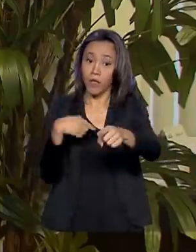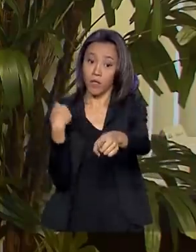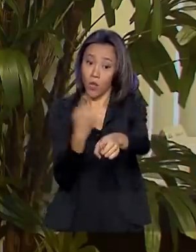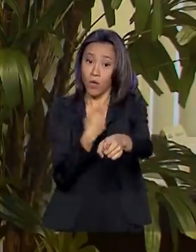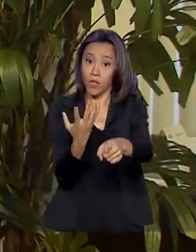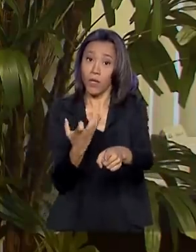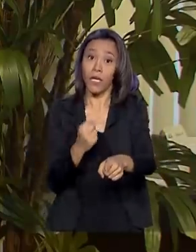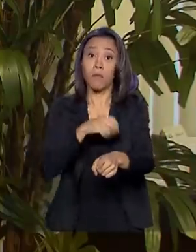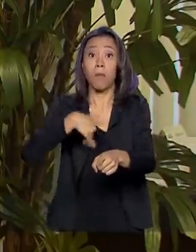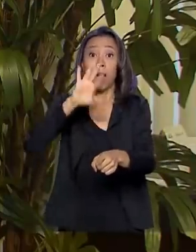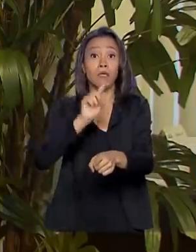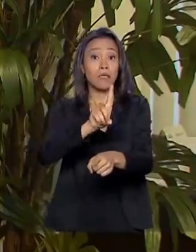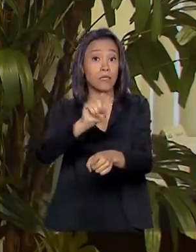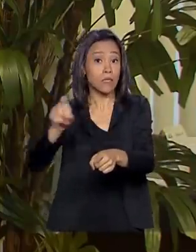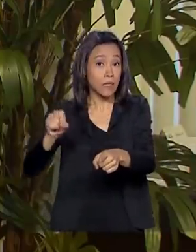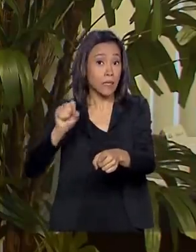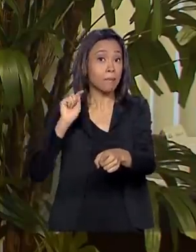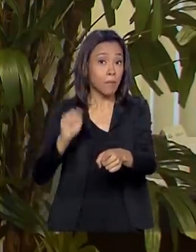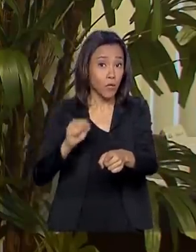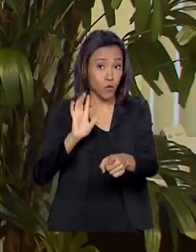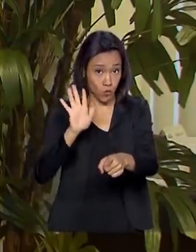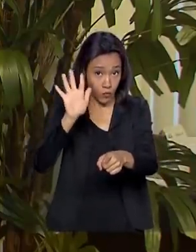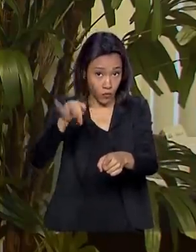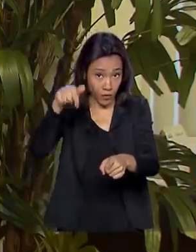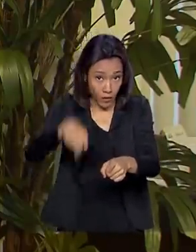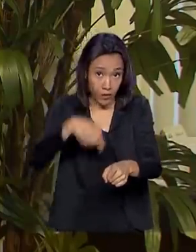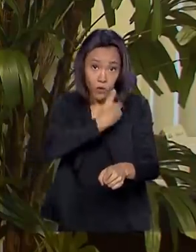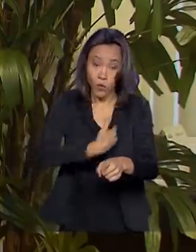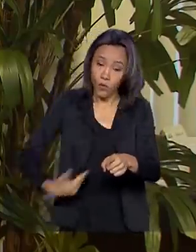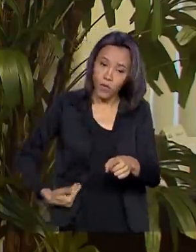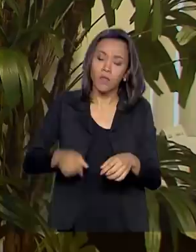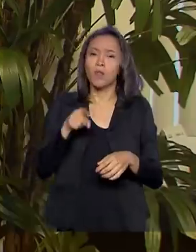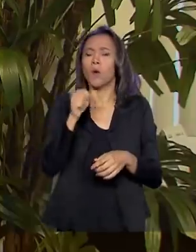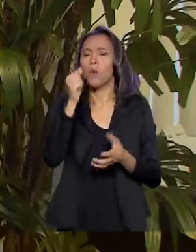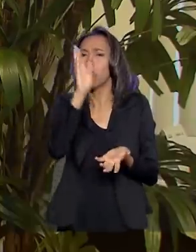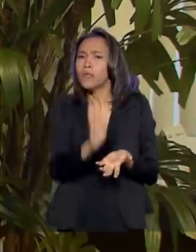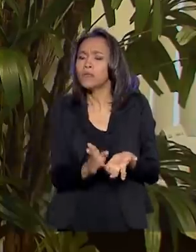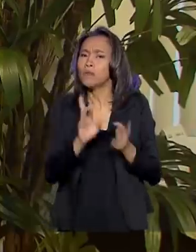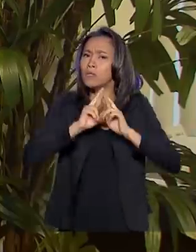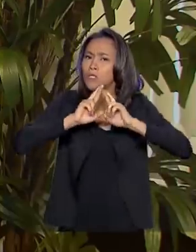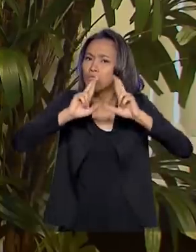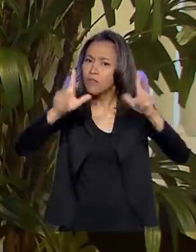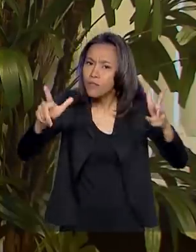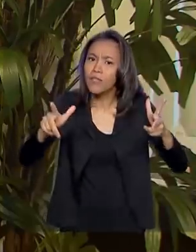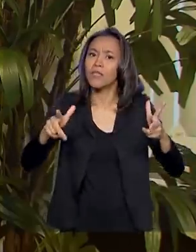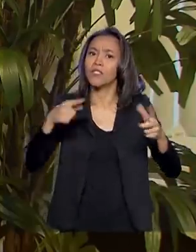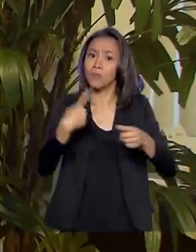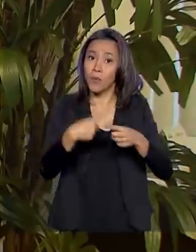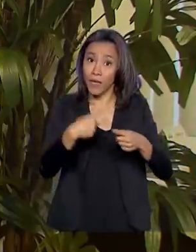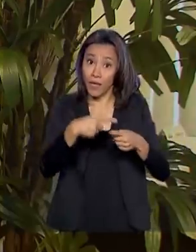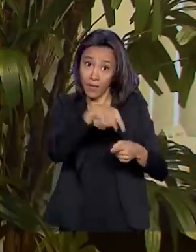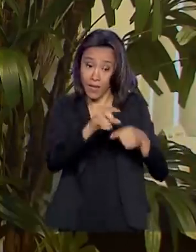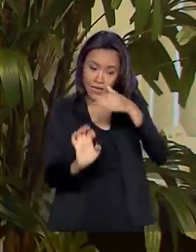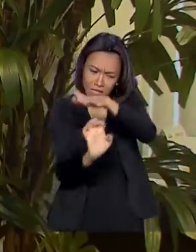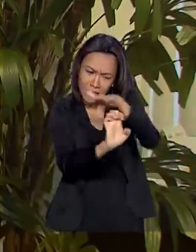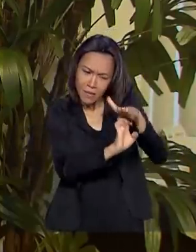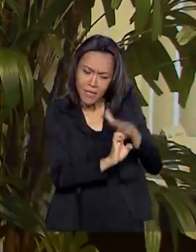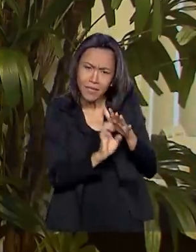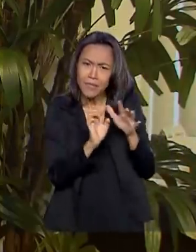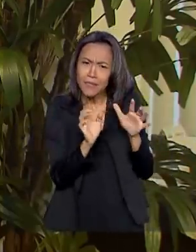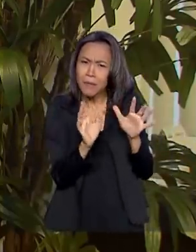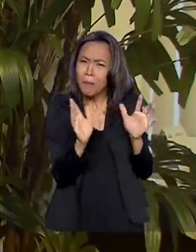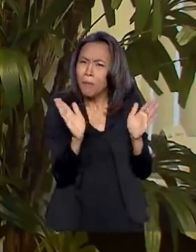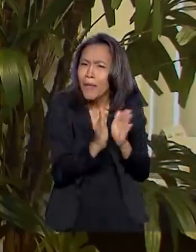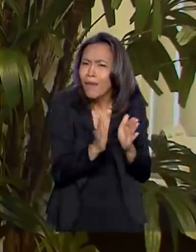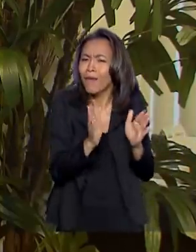até o final deste governo. É um Brasil diferente, é um país movido pelas startups, movido pelas pequenas empresas,